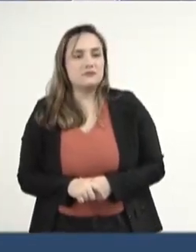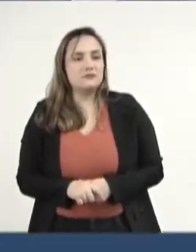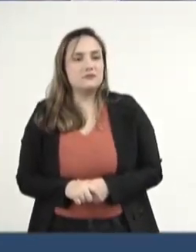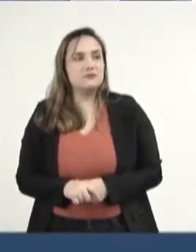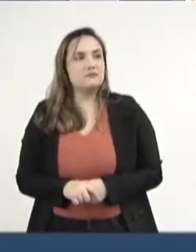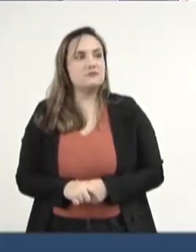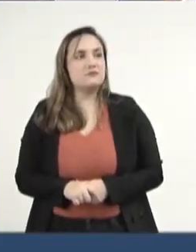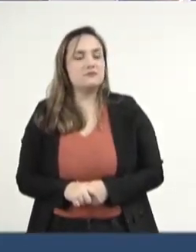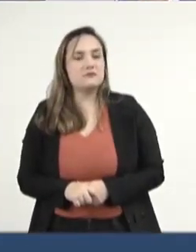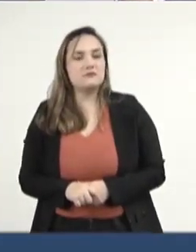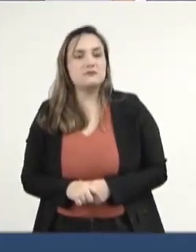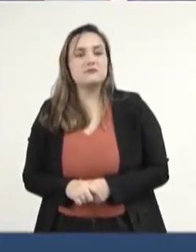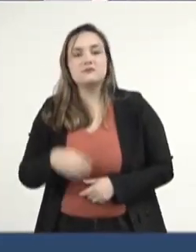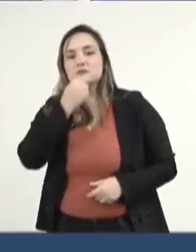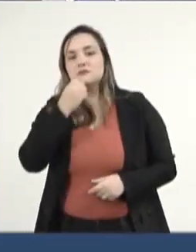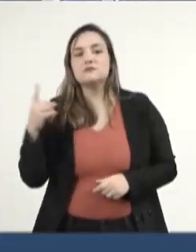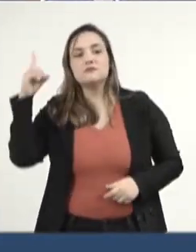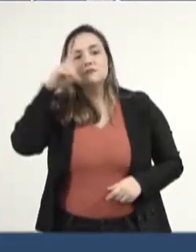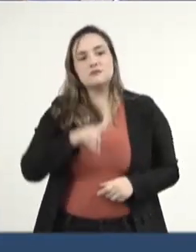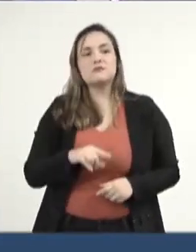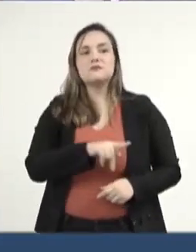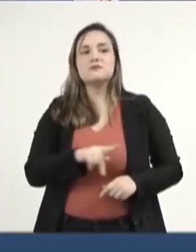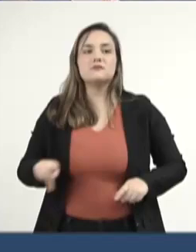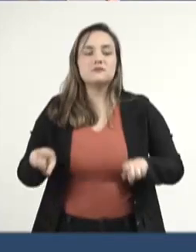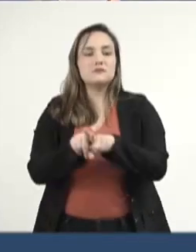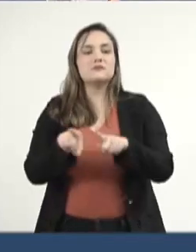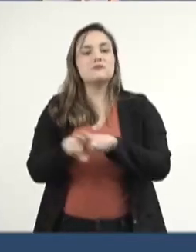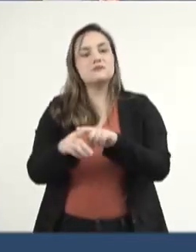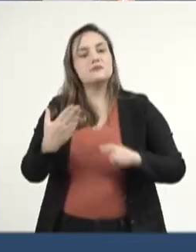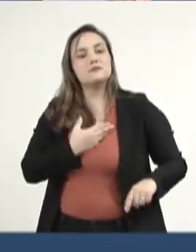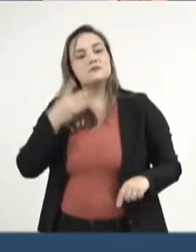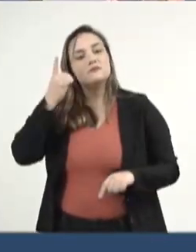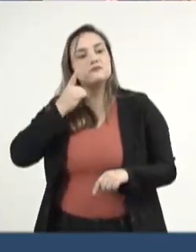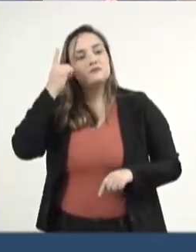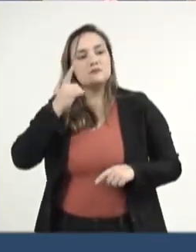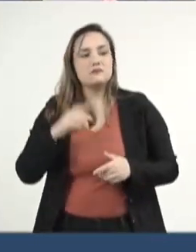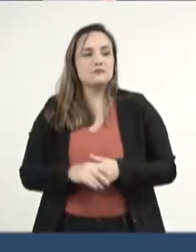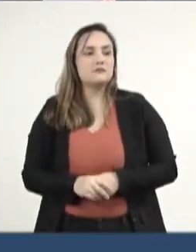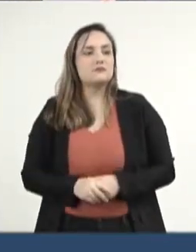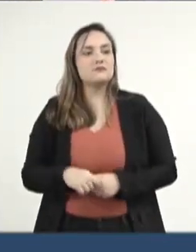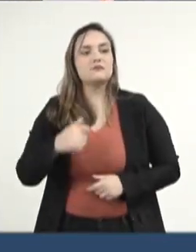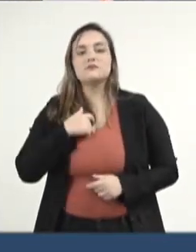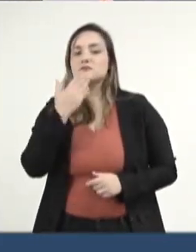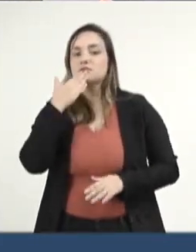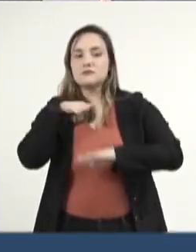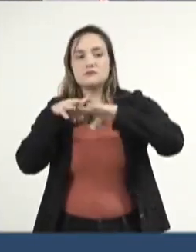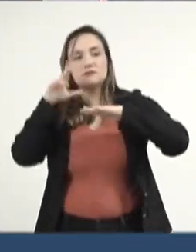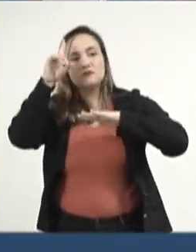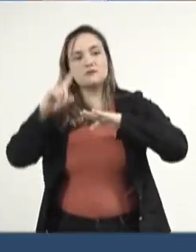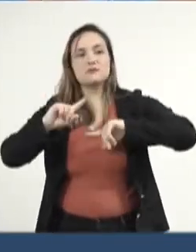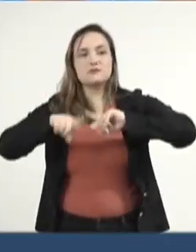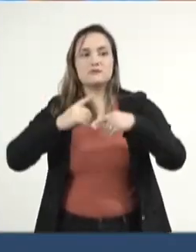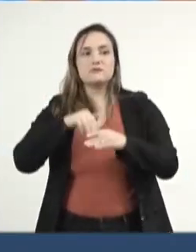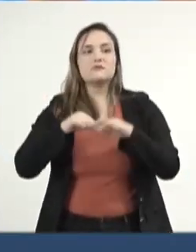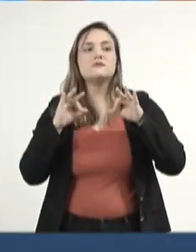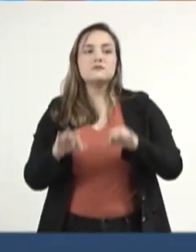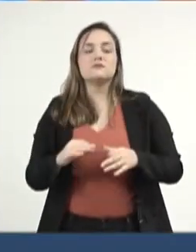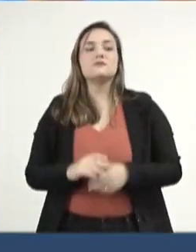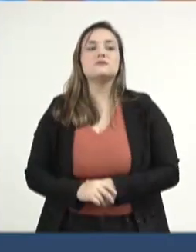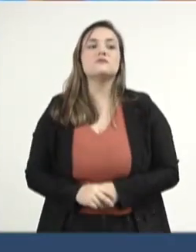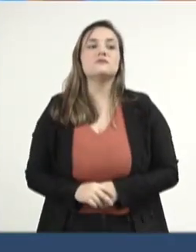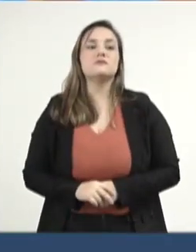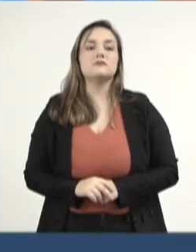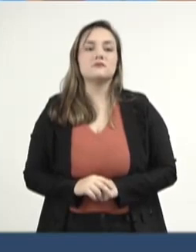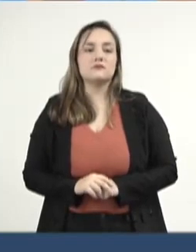Bom dia, senhor presidente, colegas parlamentares. Eu indico à mesa, diretor ouvido colhendo o plenário, para que seja